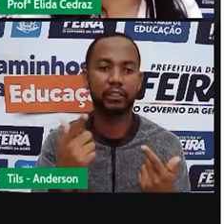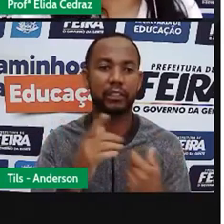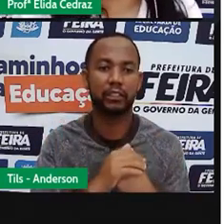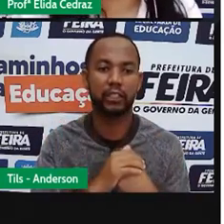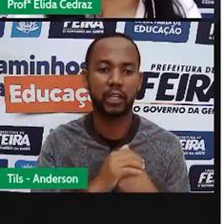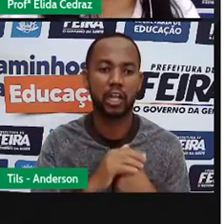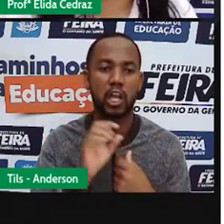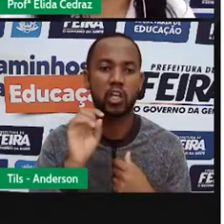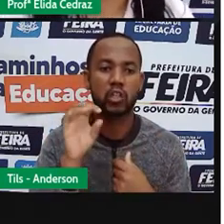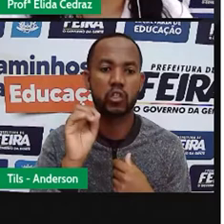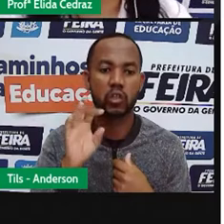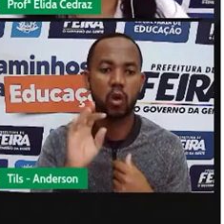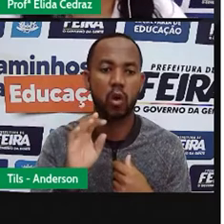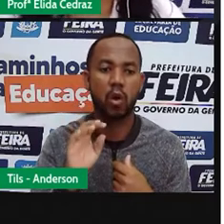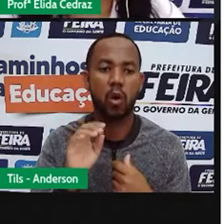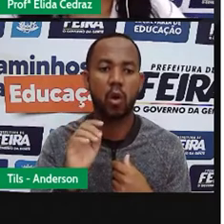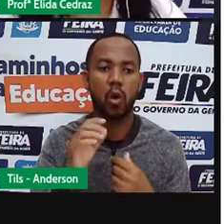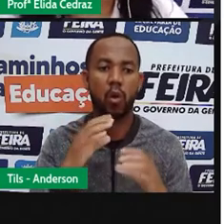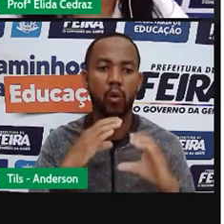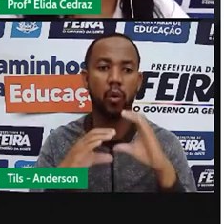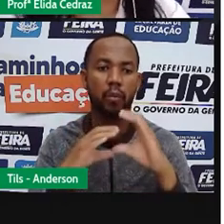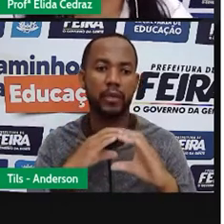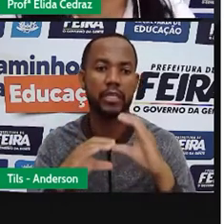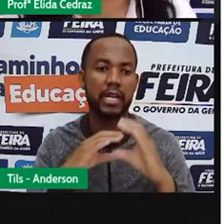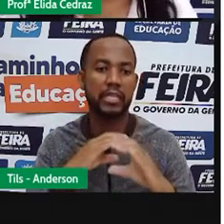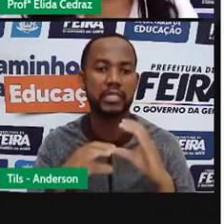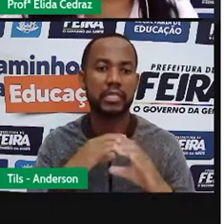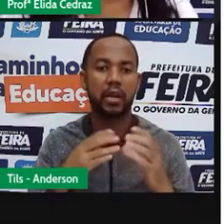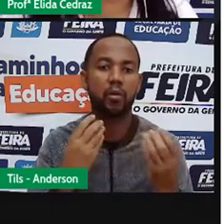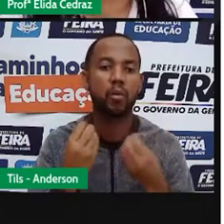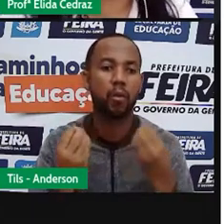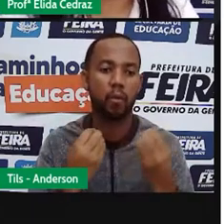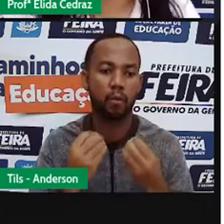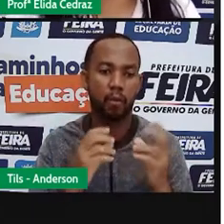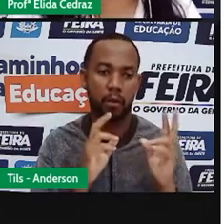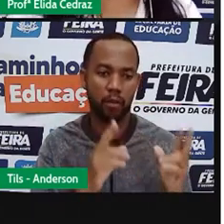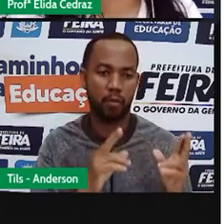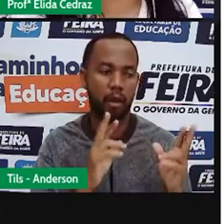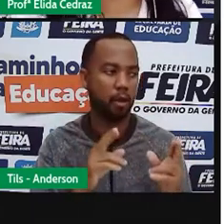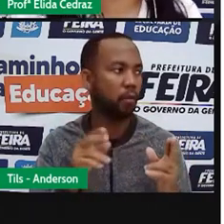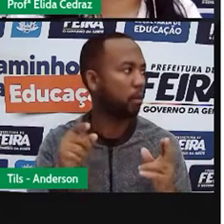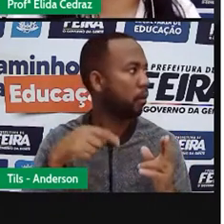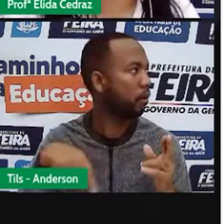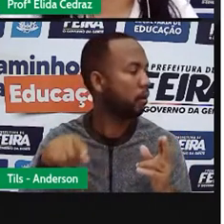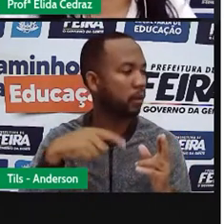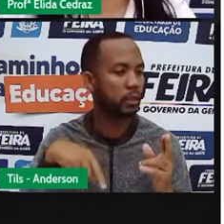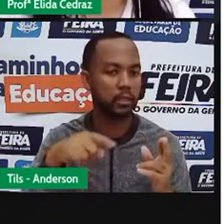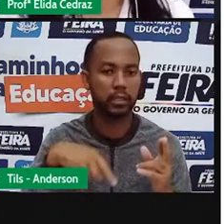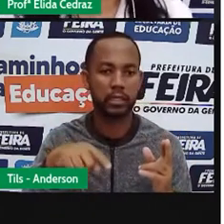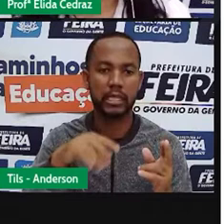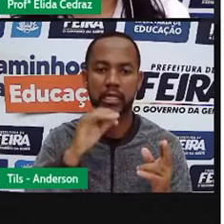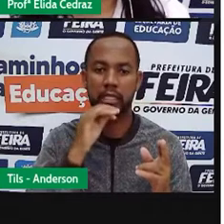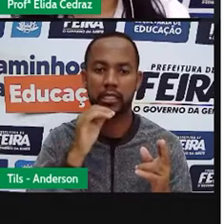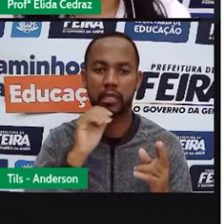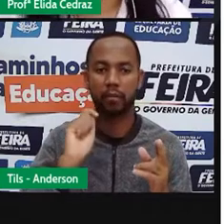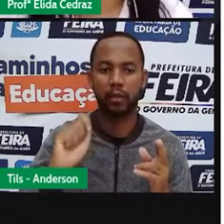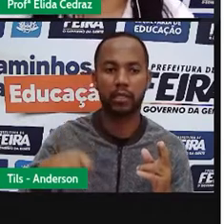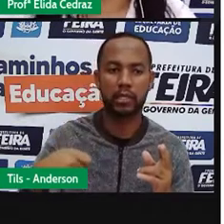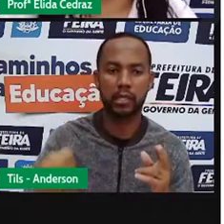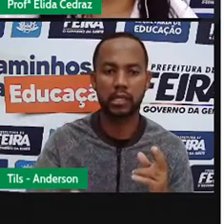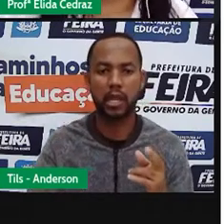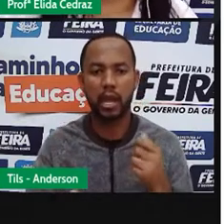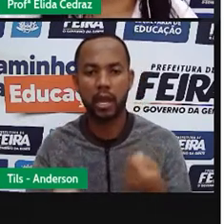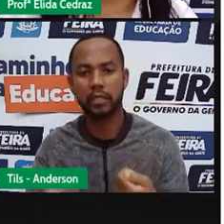sistema de comunicação deles não era definido como o nosso. Eles se comunicavam por meio de sinais,